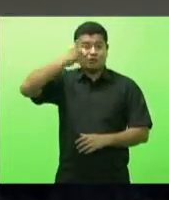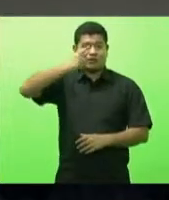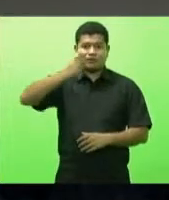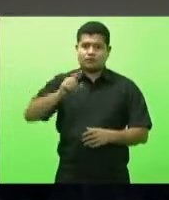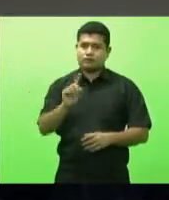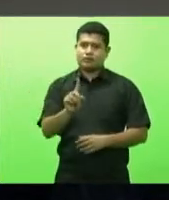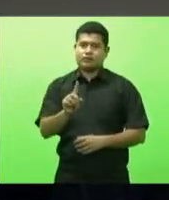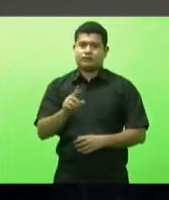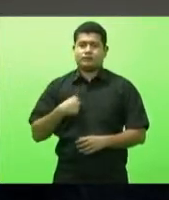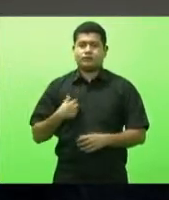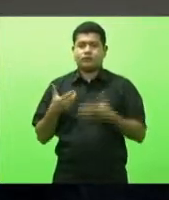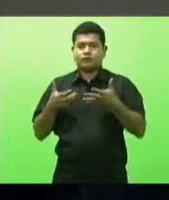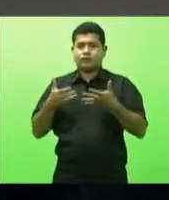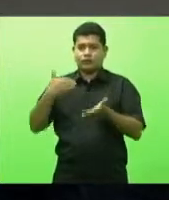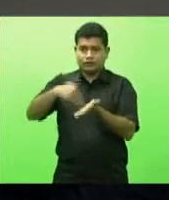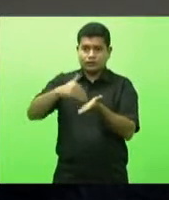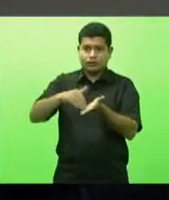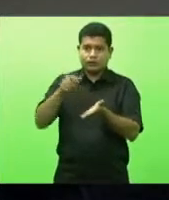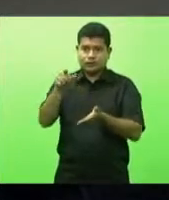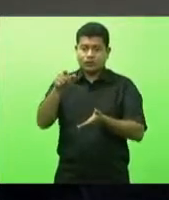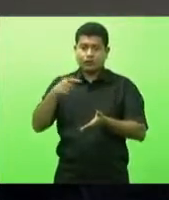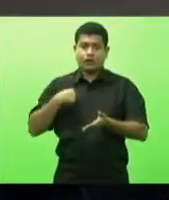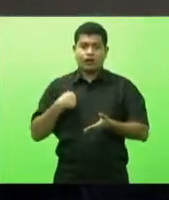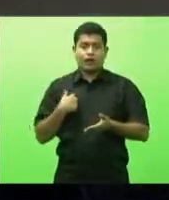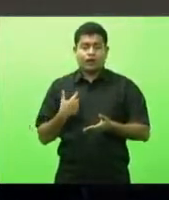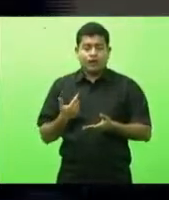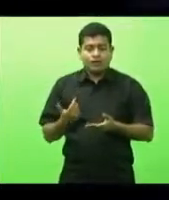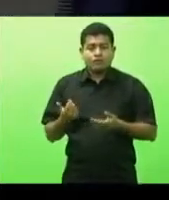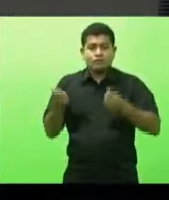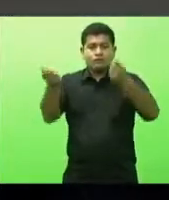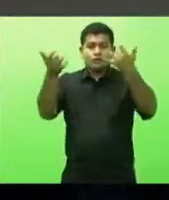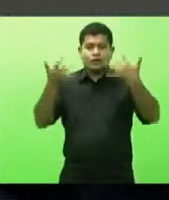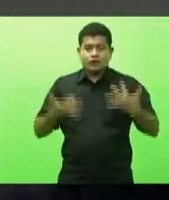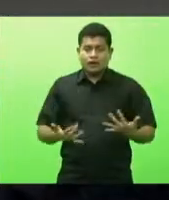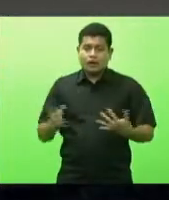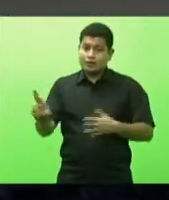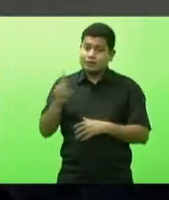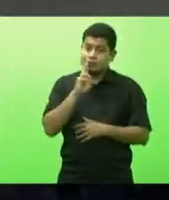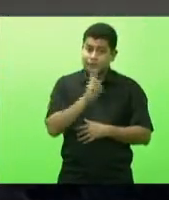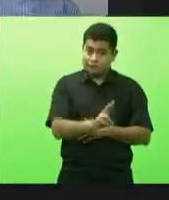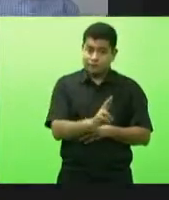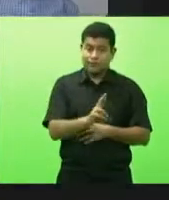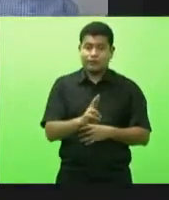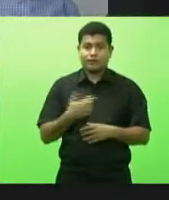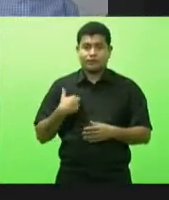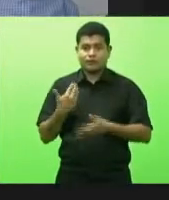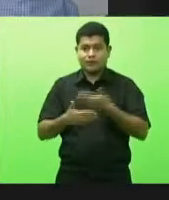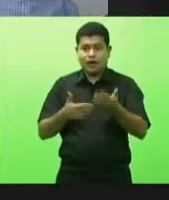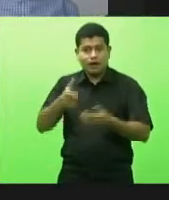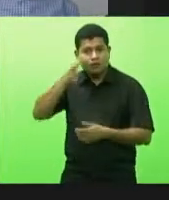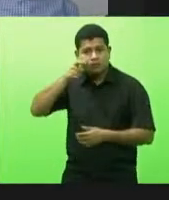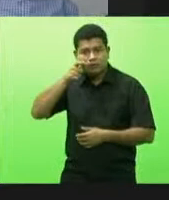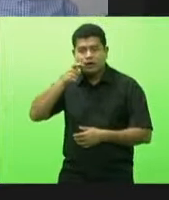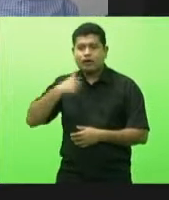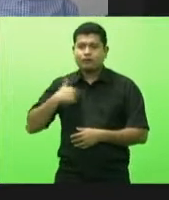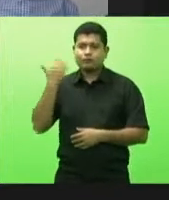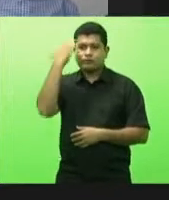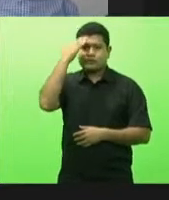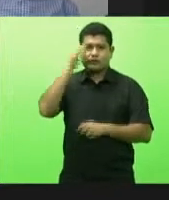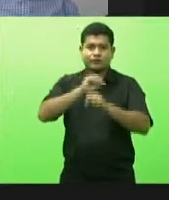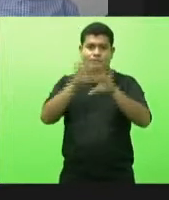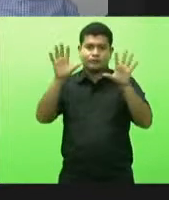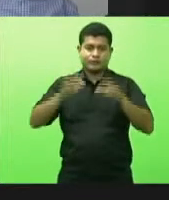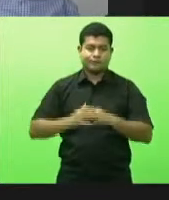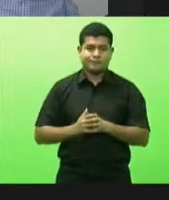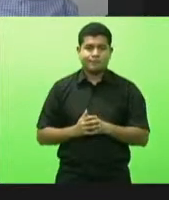sendo bem assistido pelos secretários que devem estar com esse mesmo problema bom antes de passar para o deputado Zé